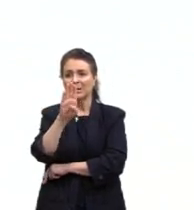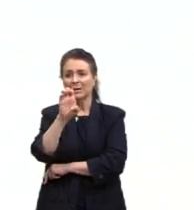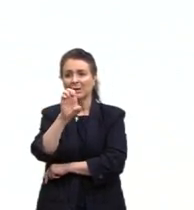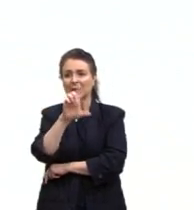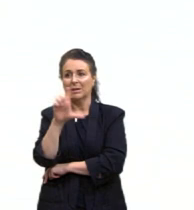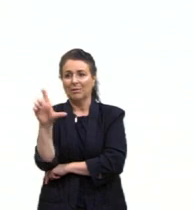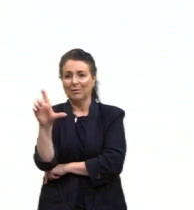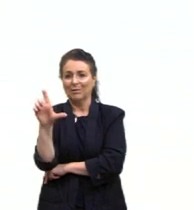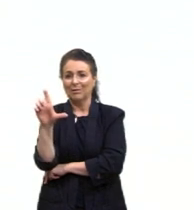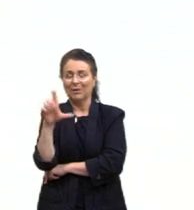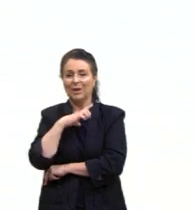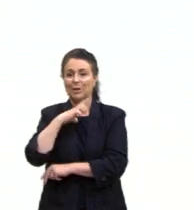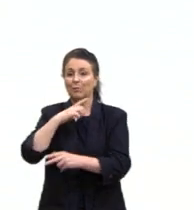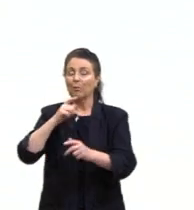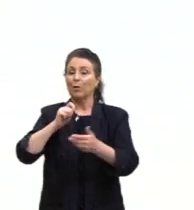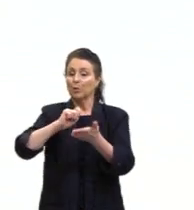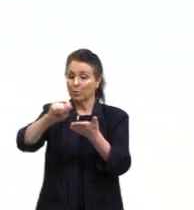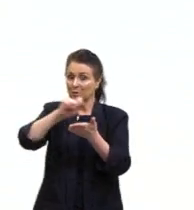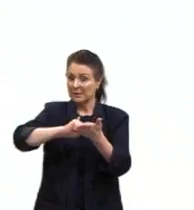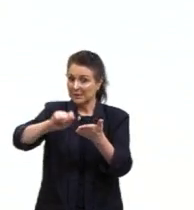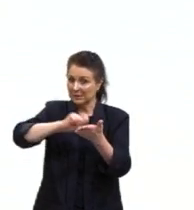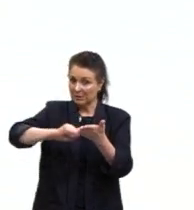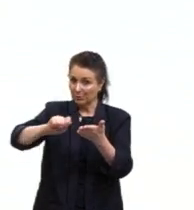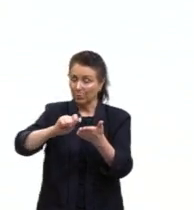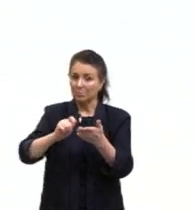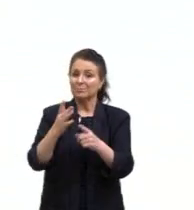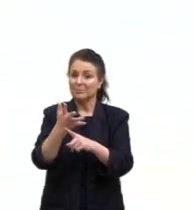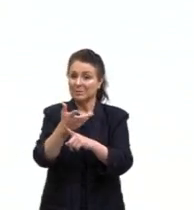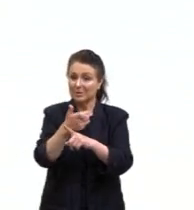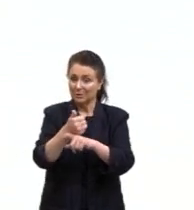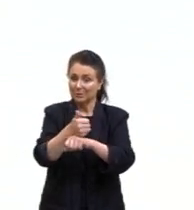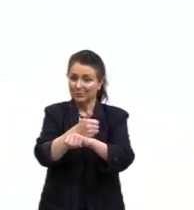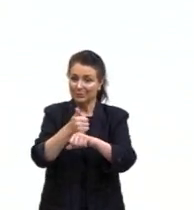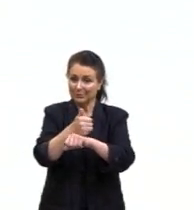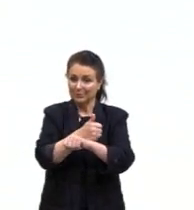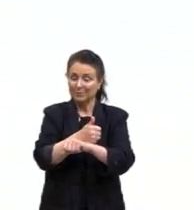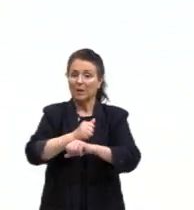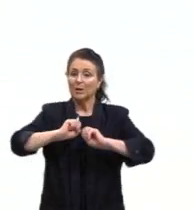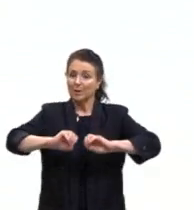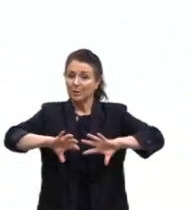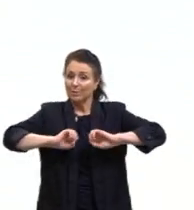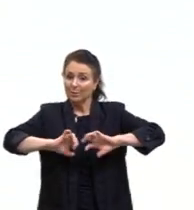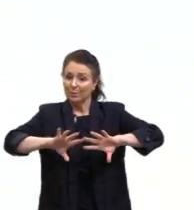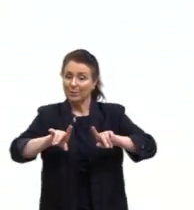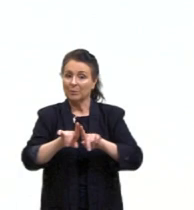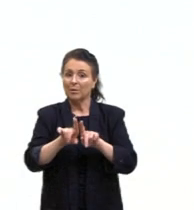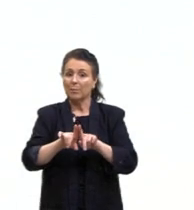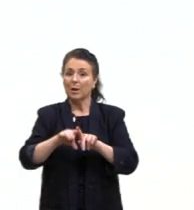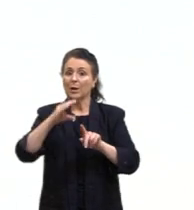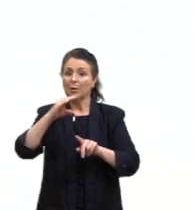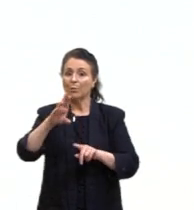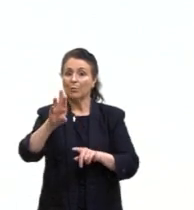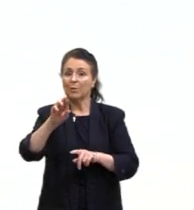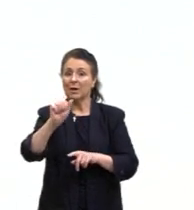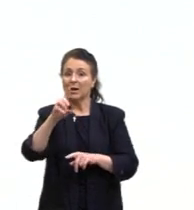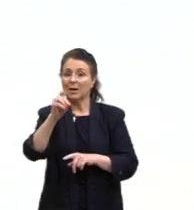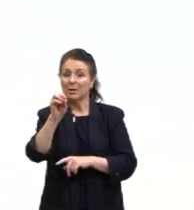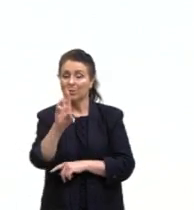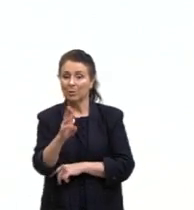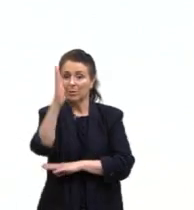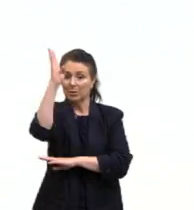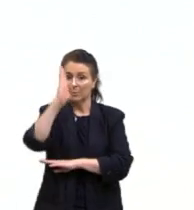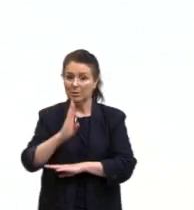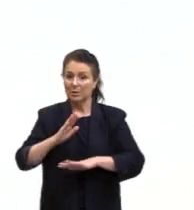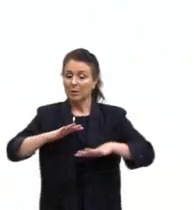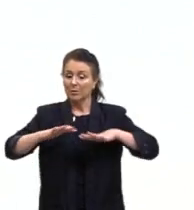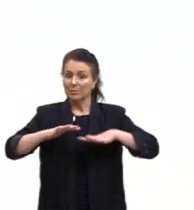Ele foi um escritor, artista, arte-educador, curador brasileiro, ativista